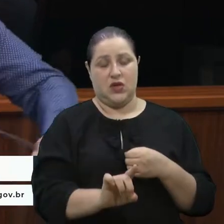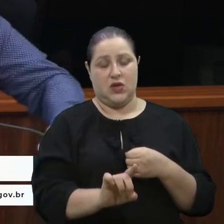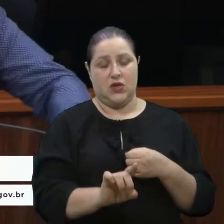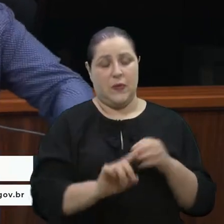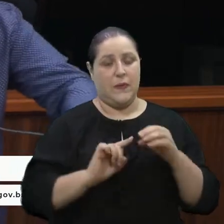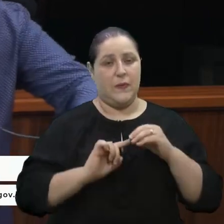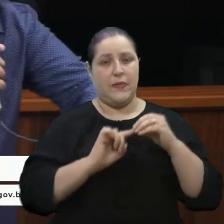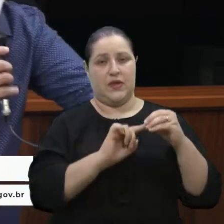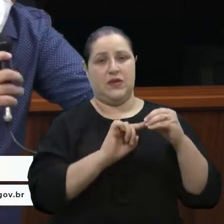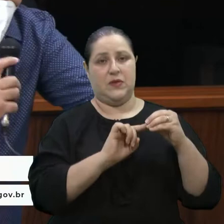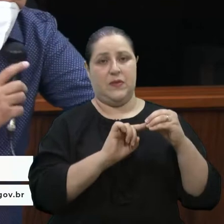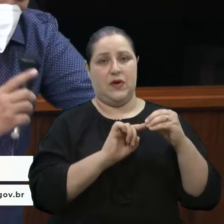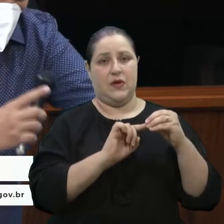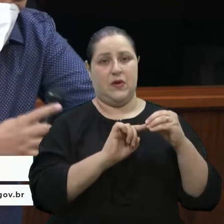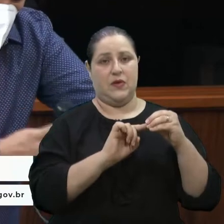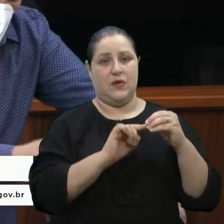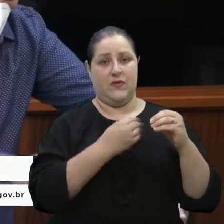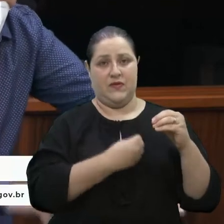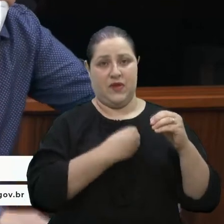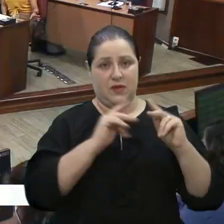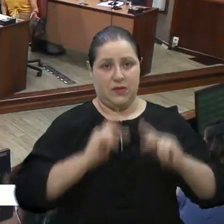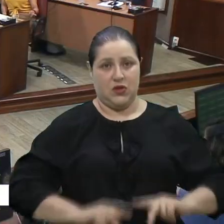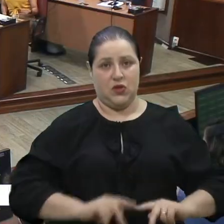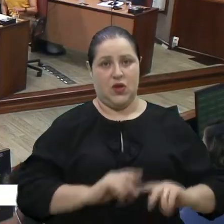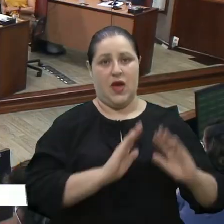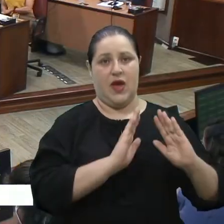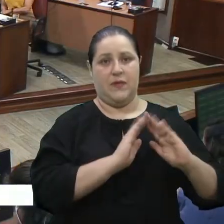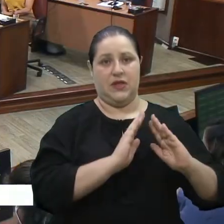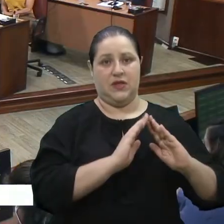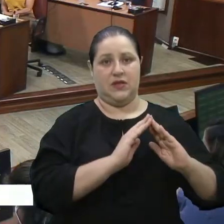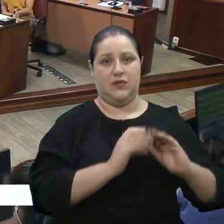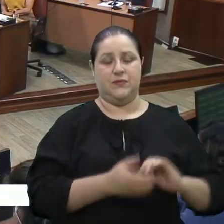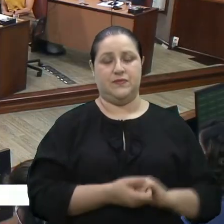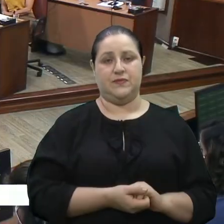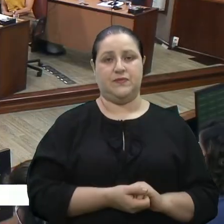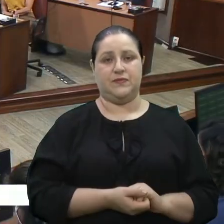pessoas à habitação. Era isso. Obrigado. Obrigada, vereador Lucas. Vereadora Estela. vereador Lucas. E